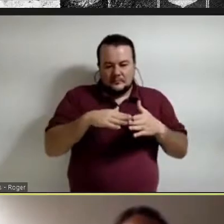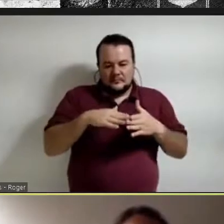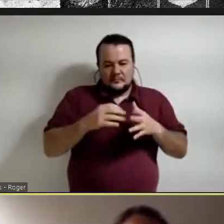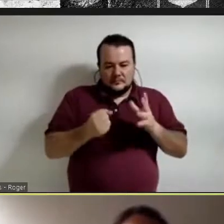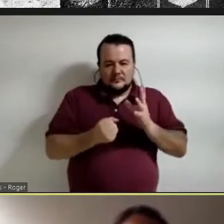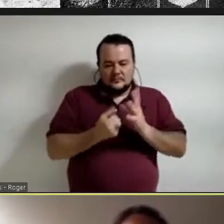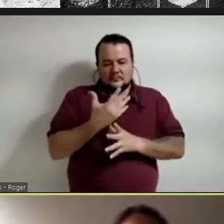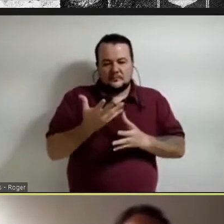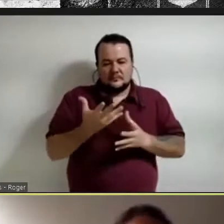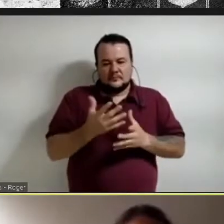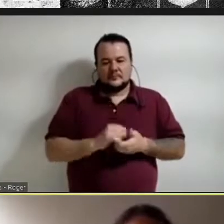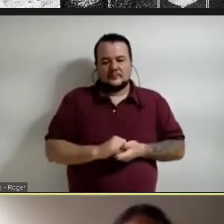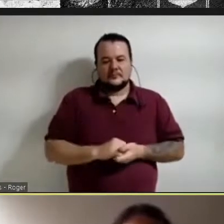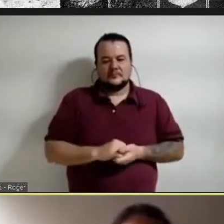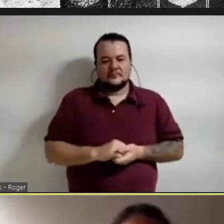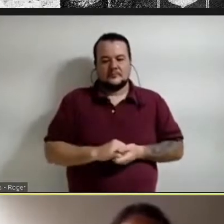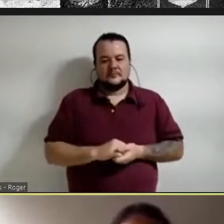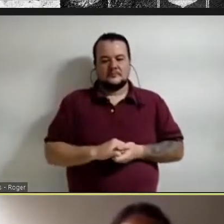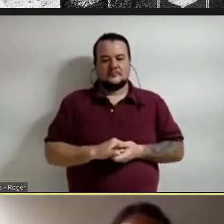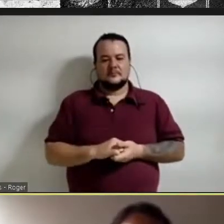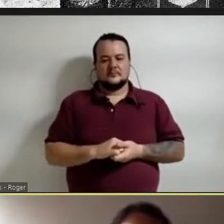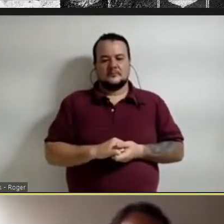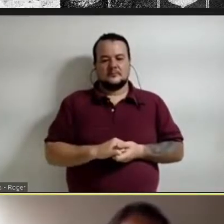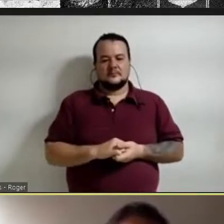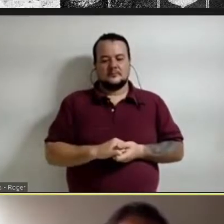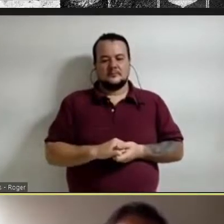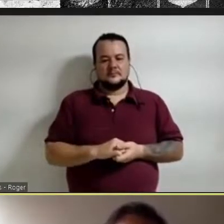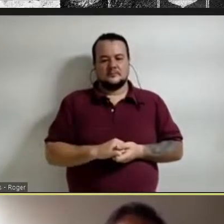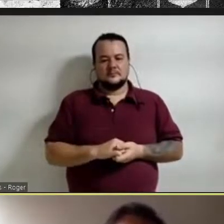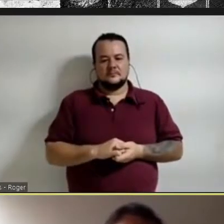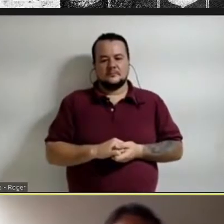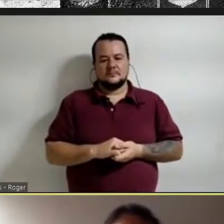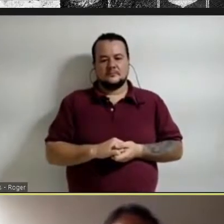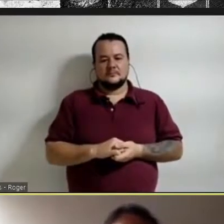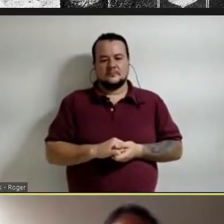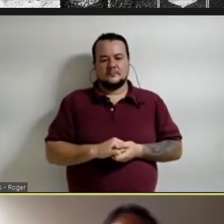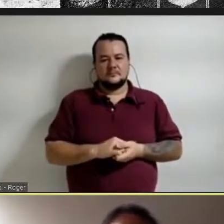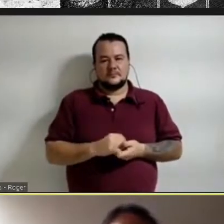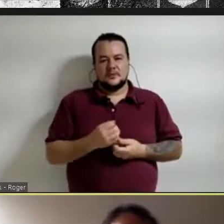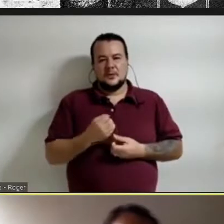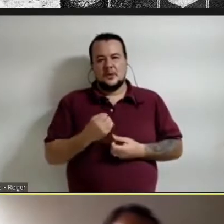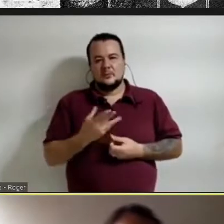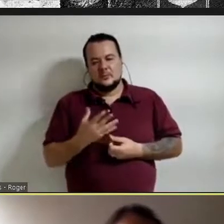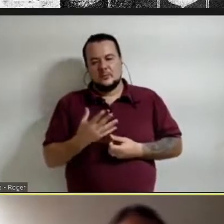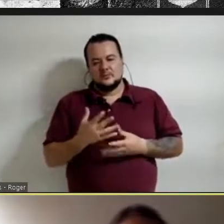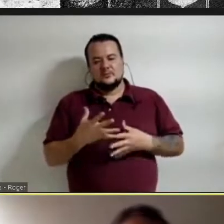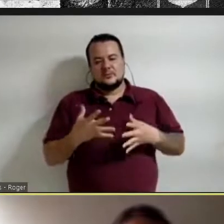um encontro fascinante, mas muito desafiante como postura também.